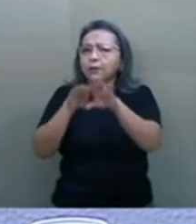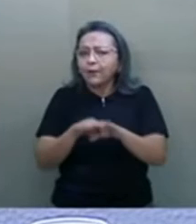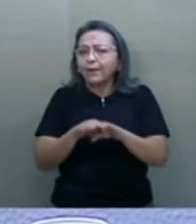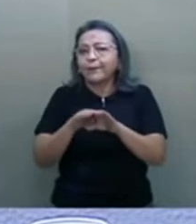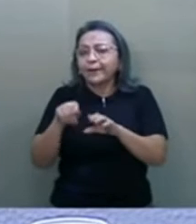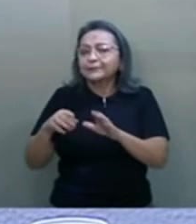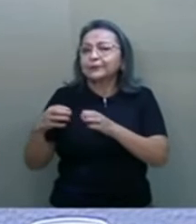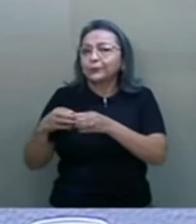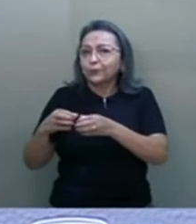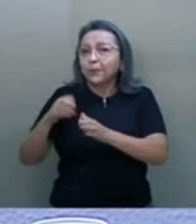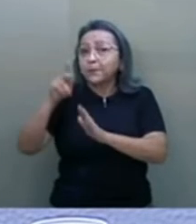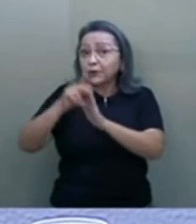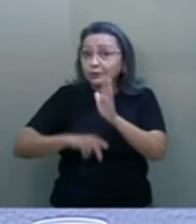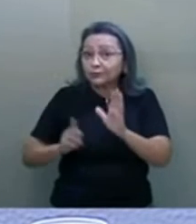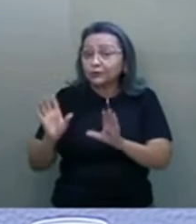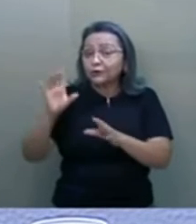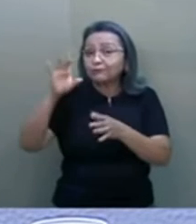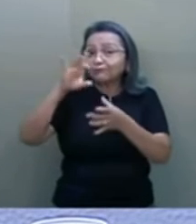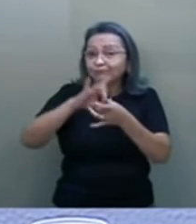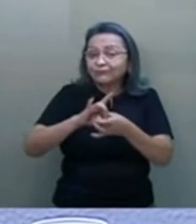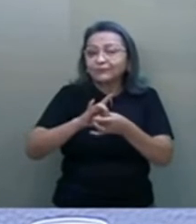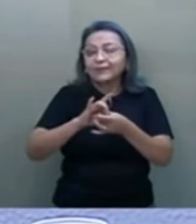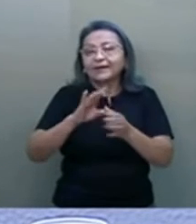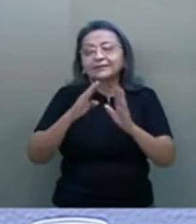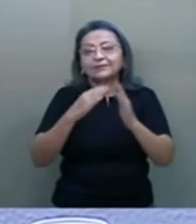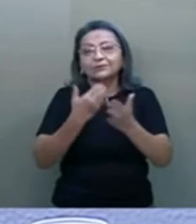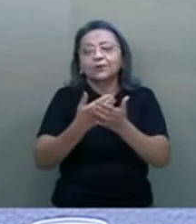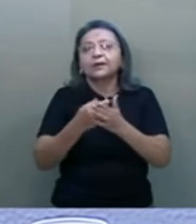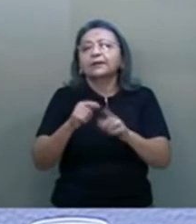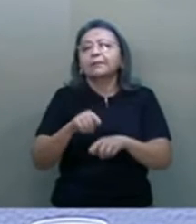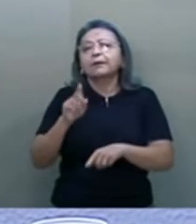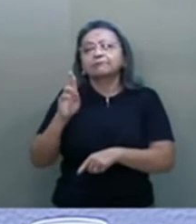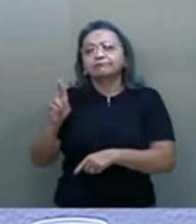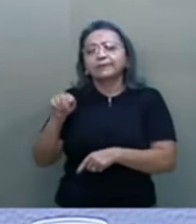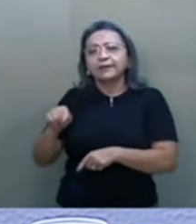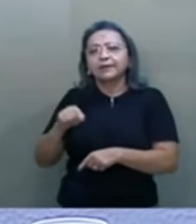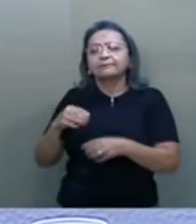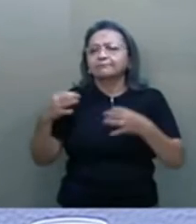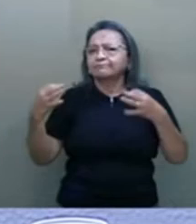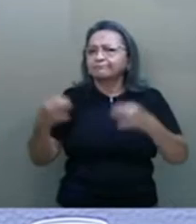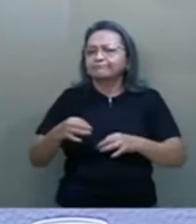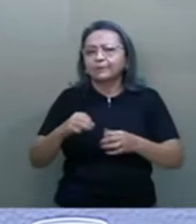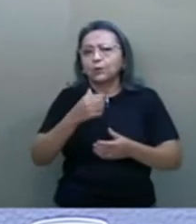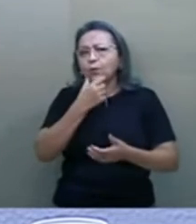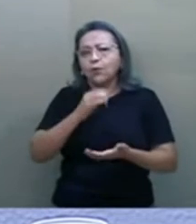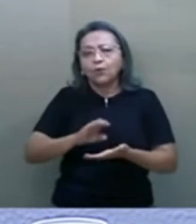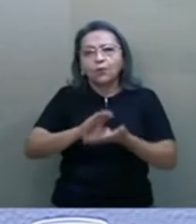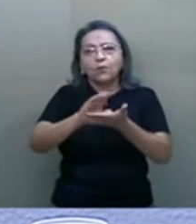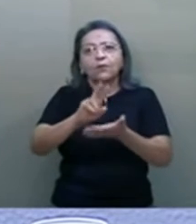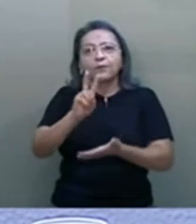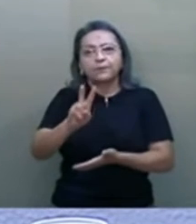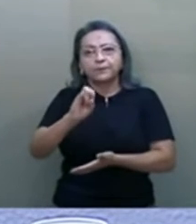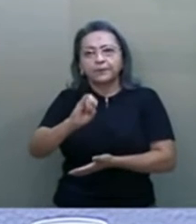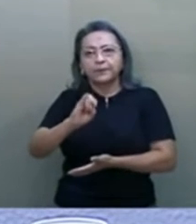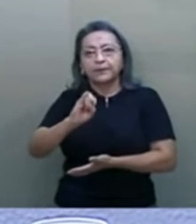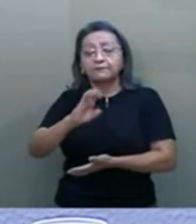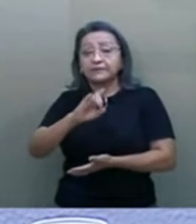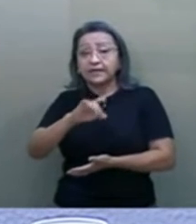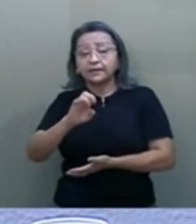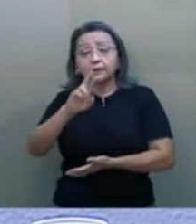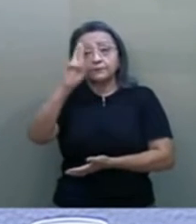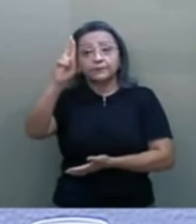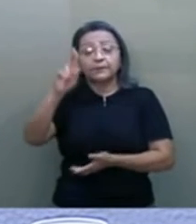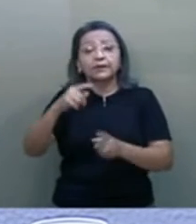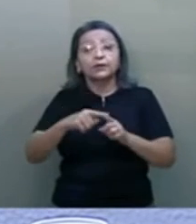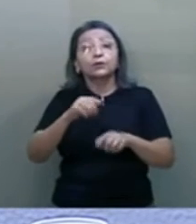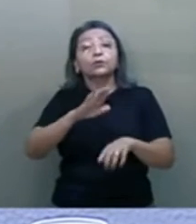Projetos de Conectividade para Escolas, também conduzido de maneira muito sólida pelo conselheiro Vicente Aquino, que no âmbito